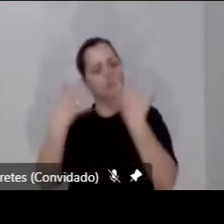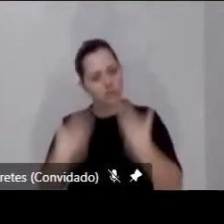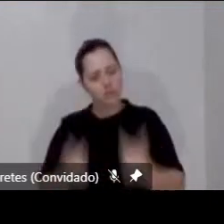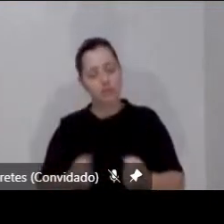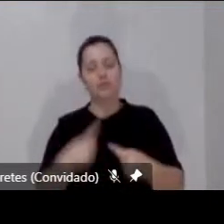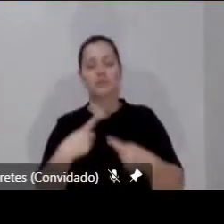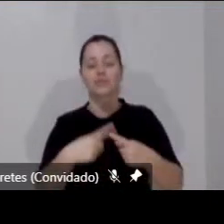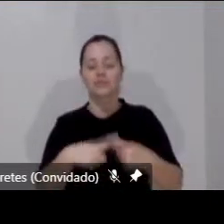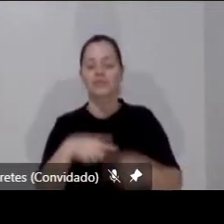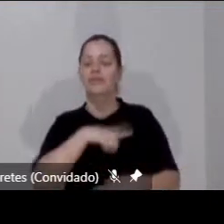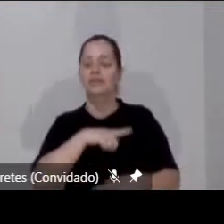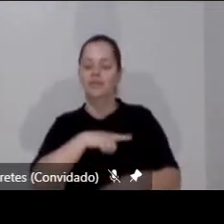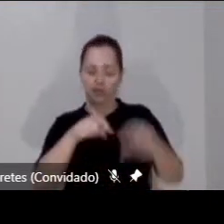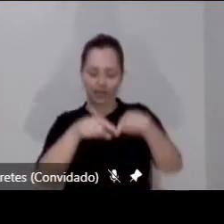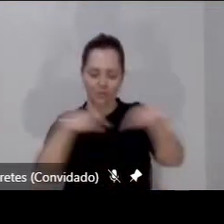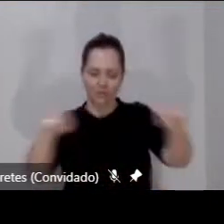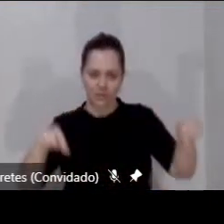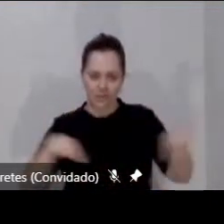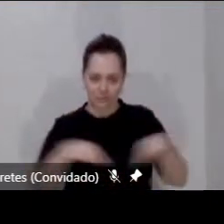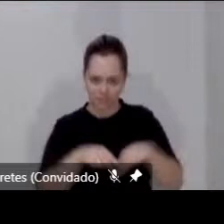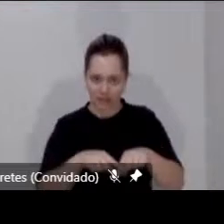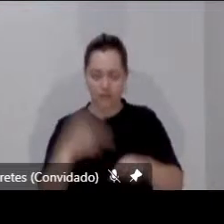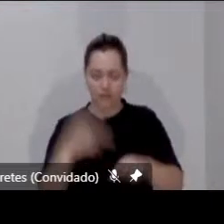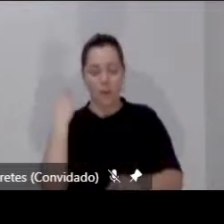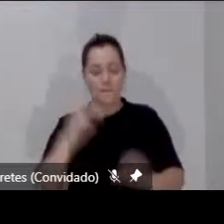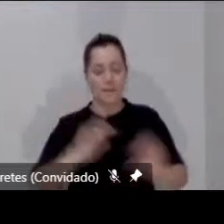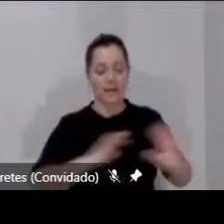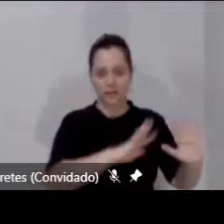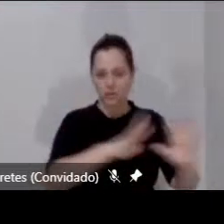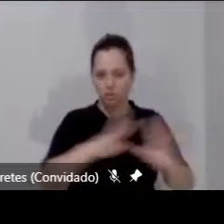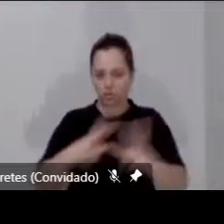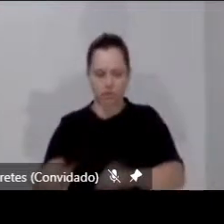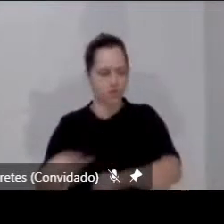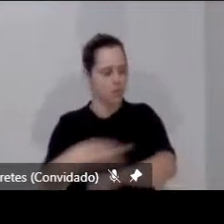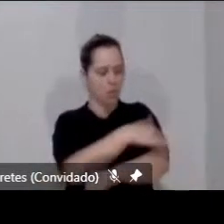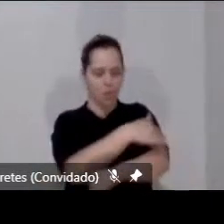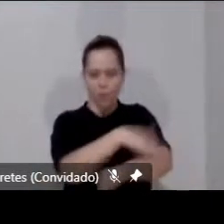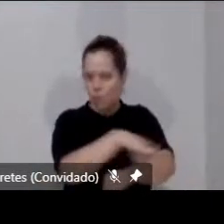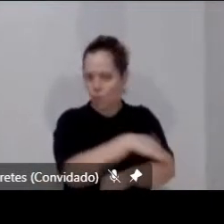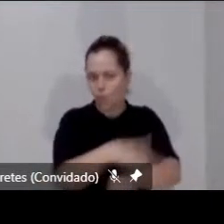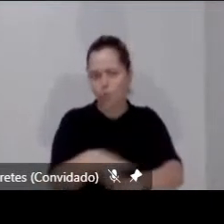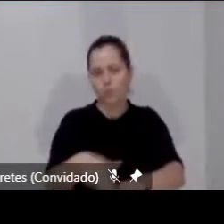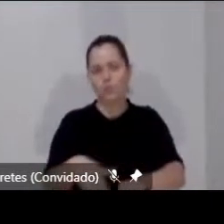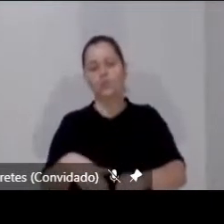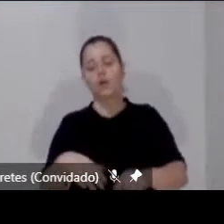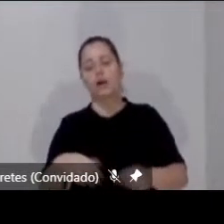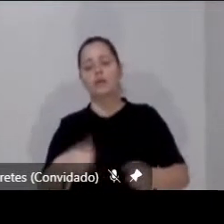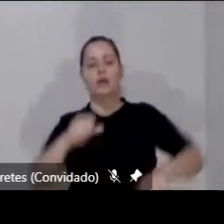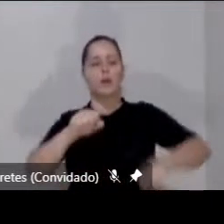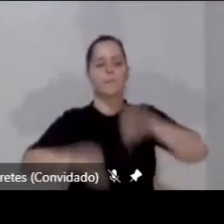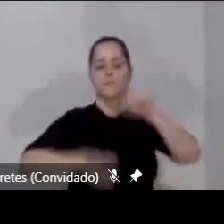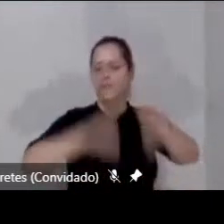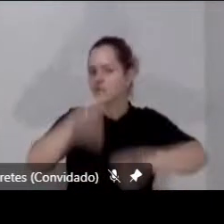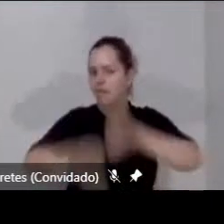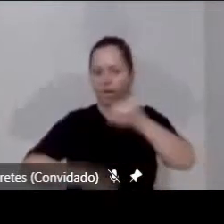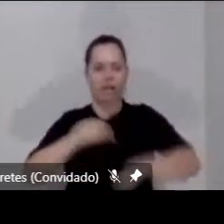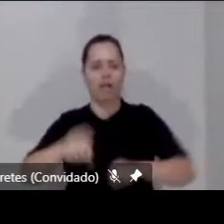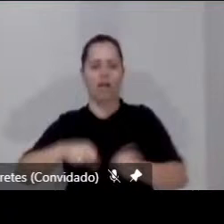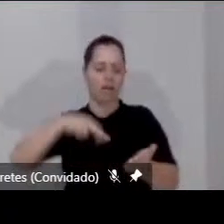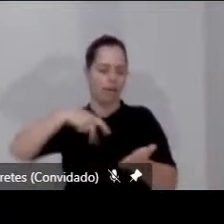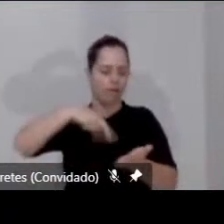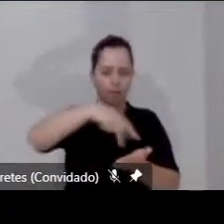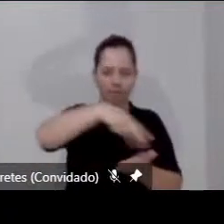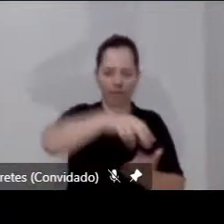espaço, compartilhar ruas e calçadas com bicicleta, com a caminhada a pé, com